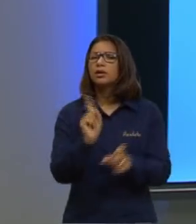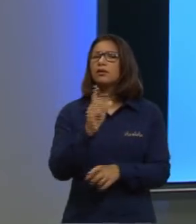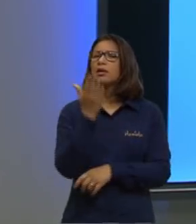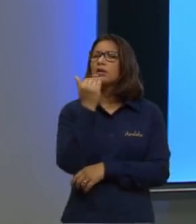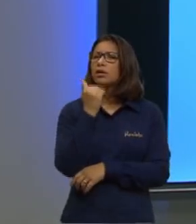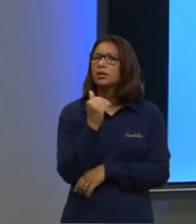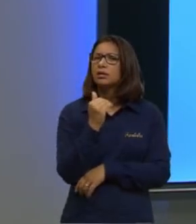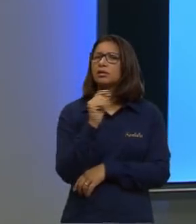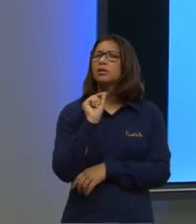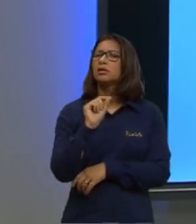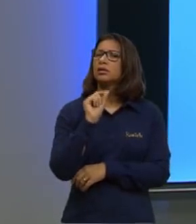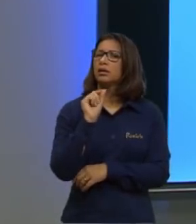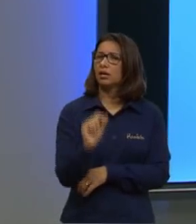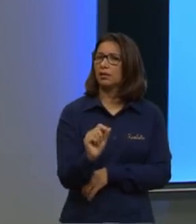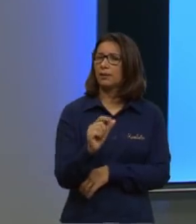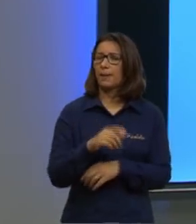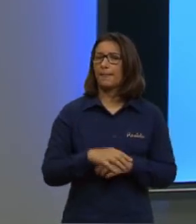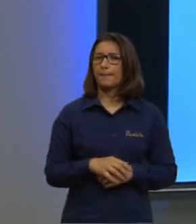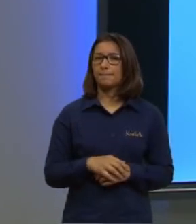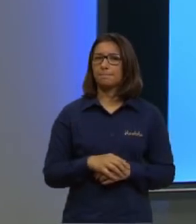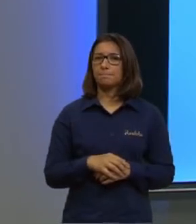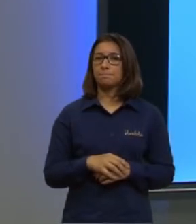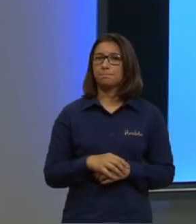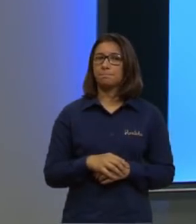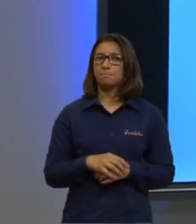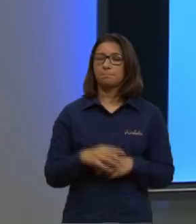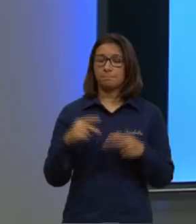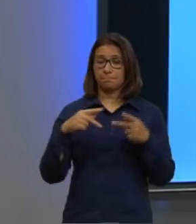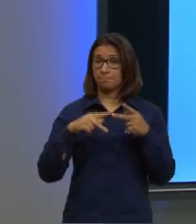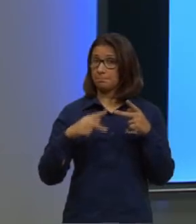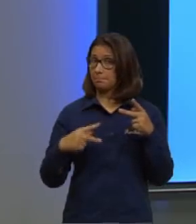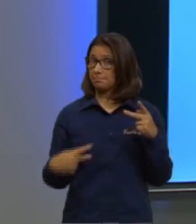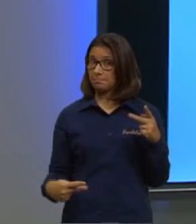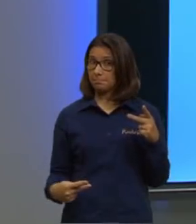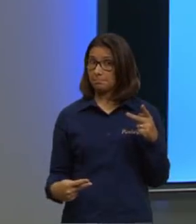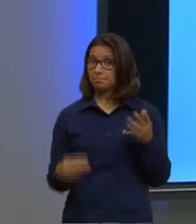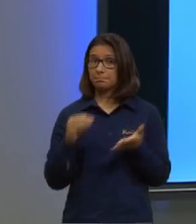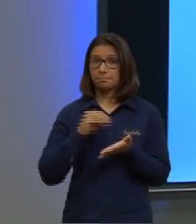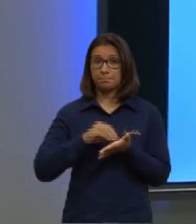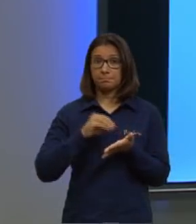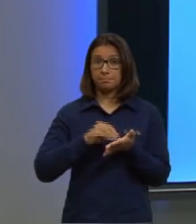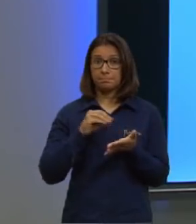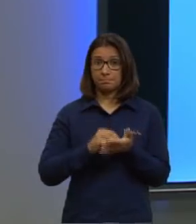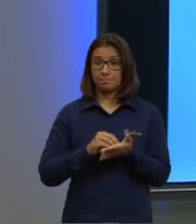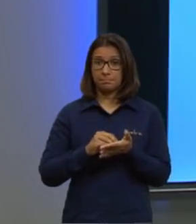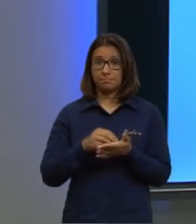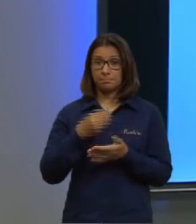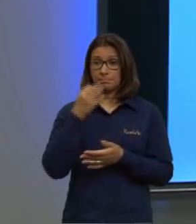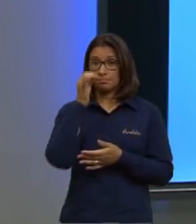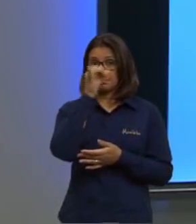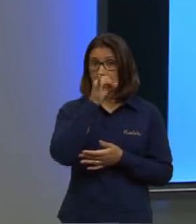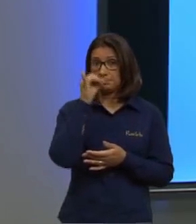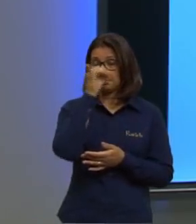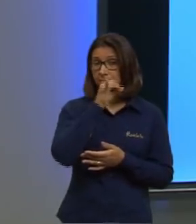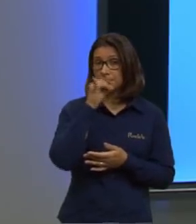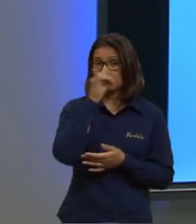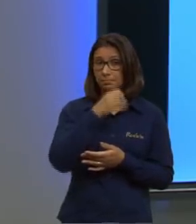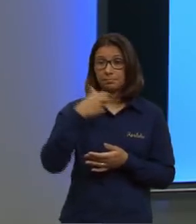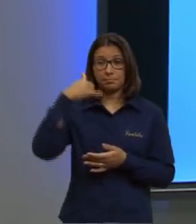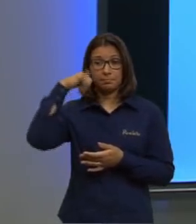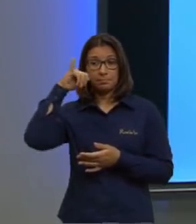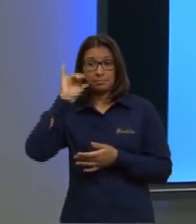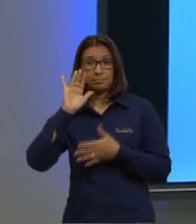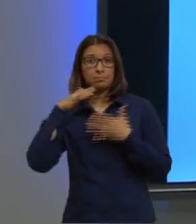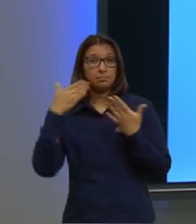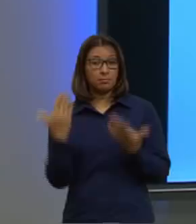não estavam consumindo gente proteína né de porcos boi então eles